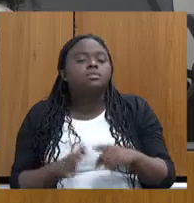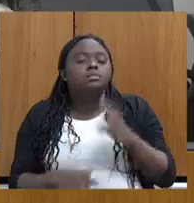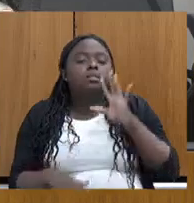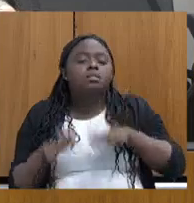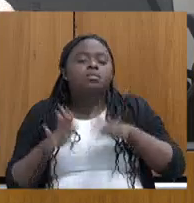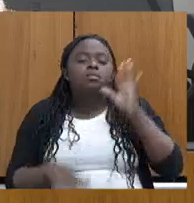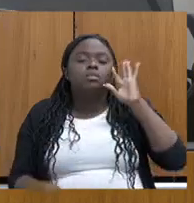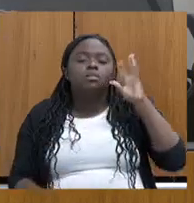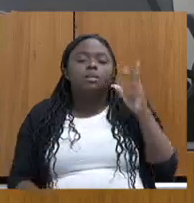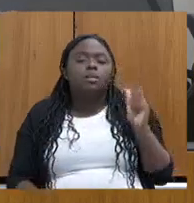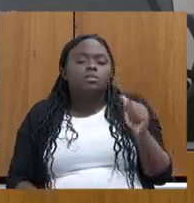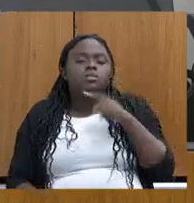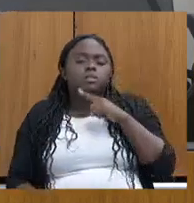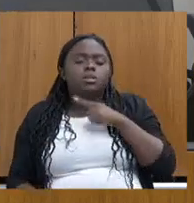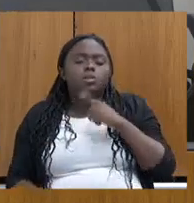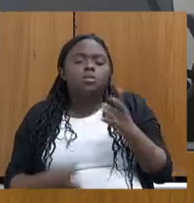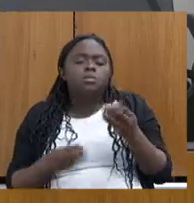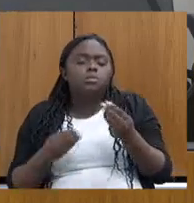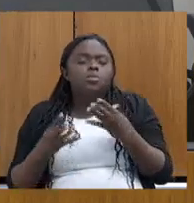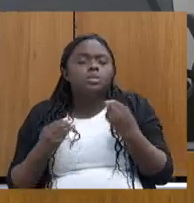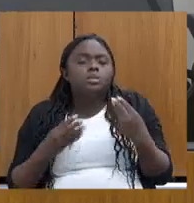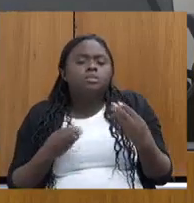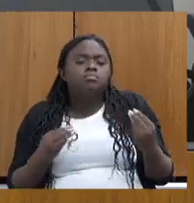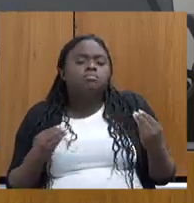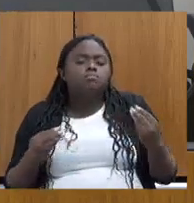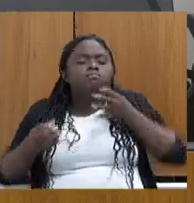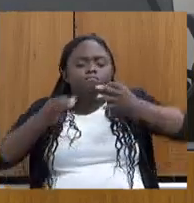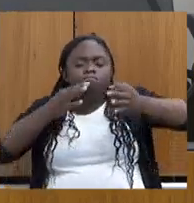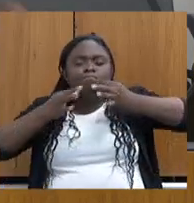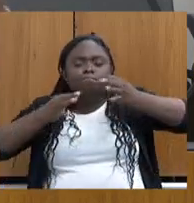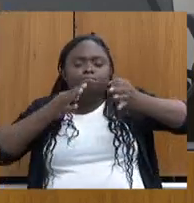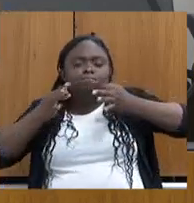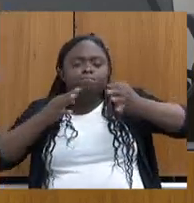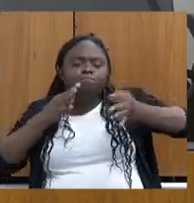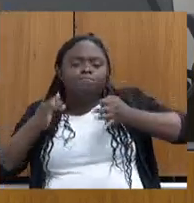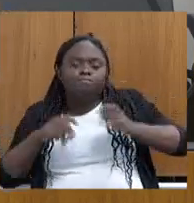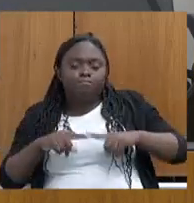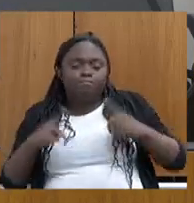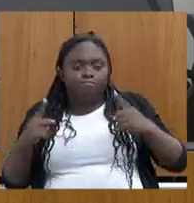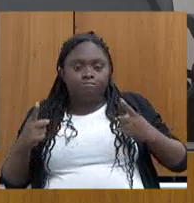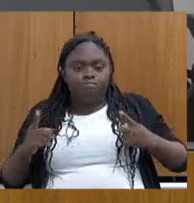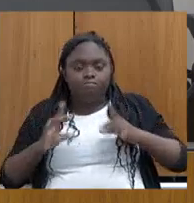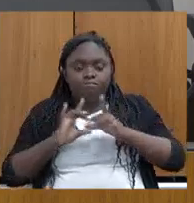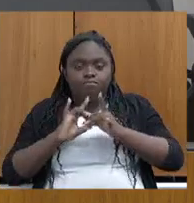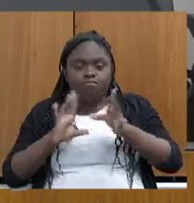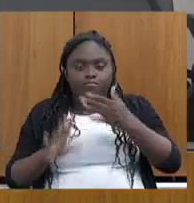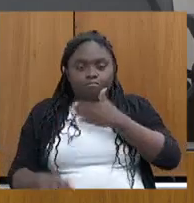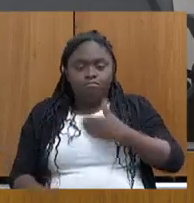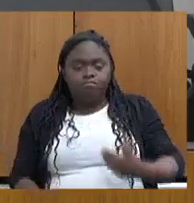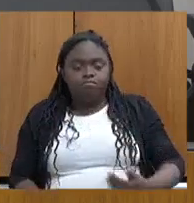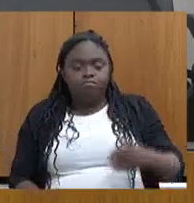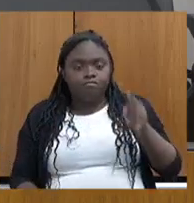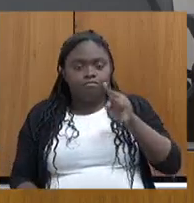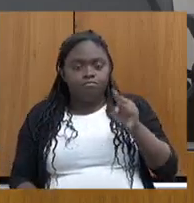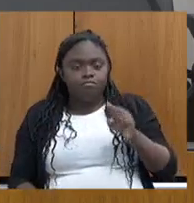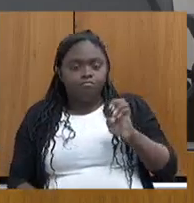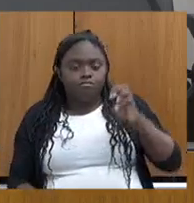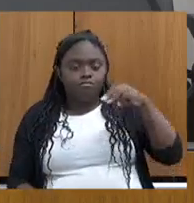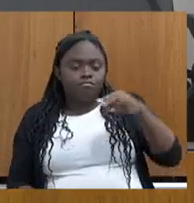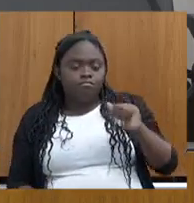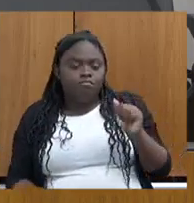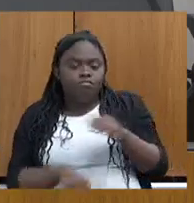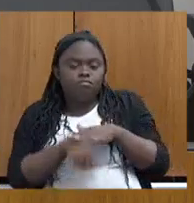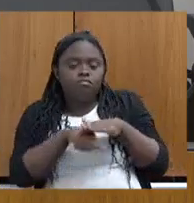ache que eu trouxe muito comentário, mas a disposição do governo Zema em conversar com o governo Lula, a